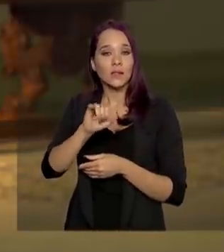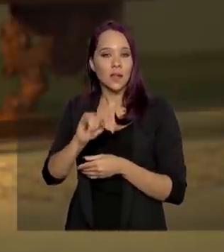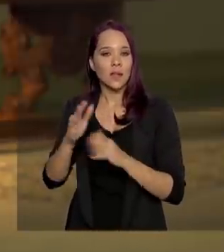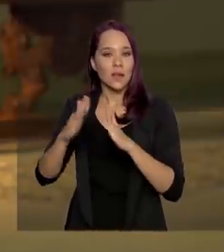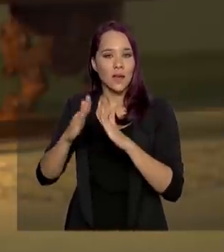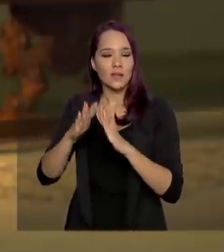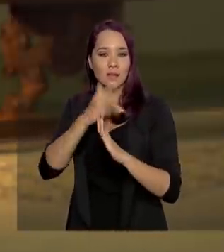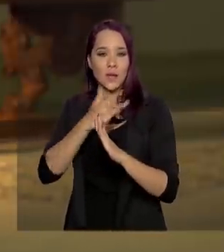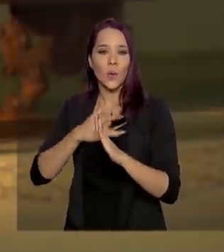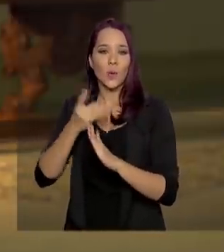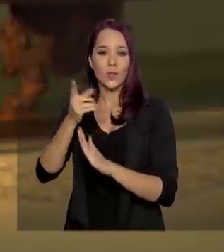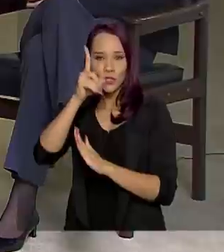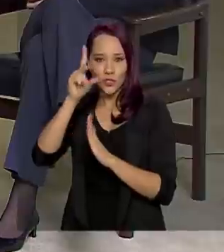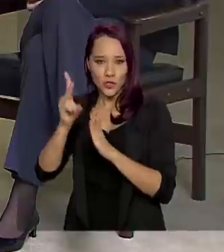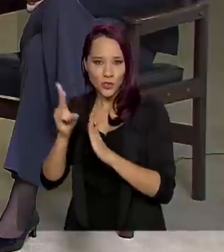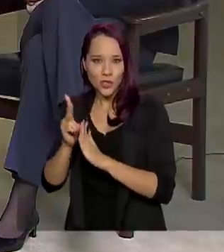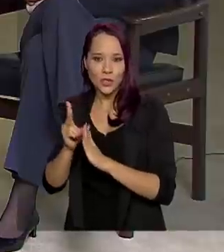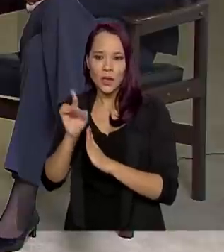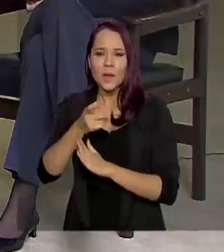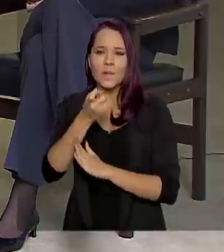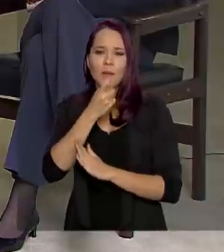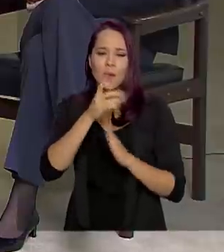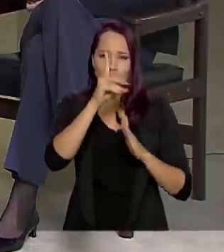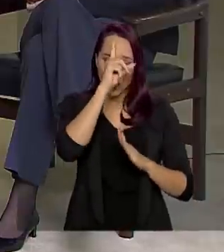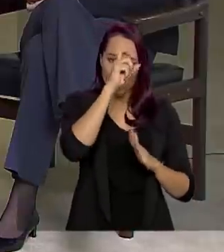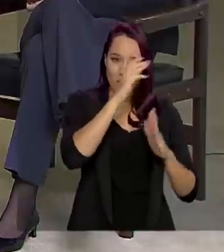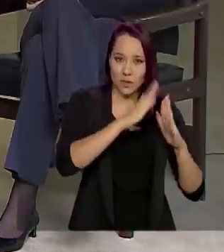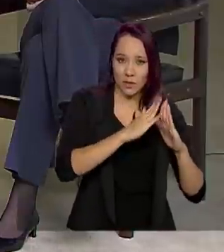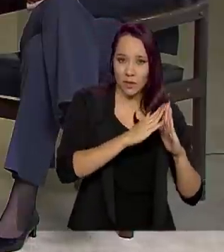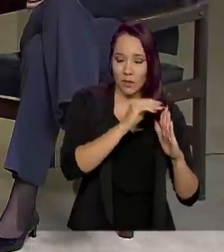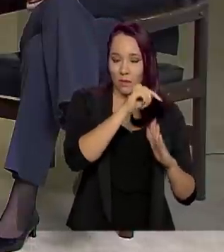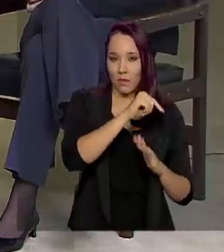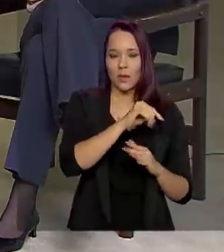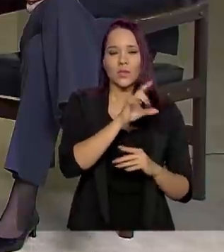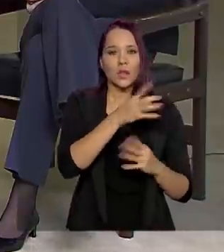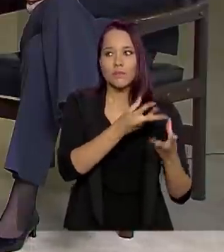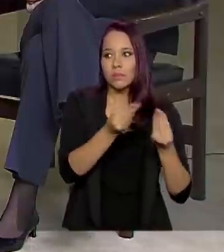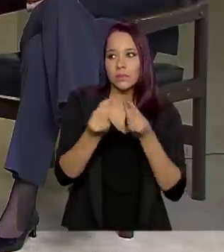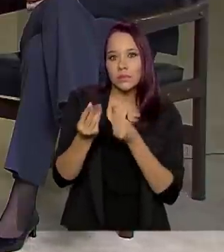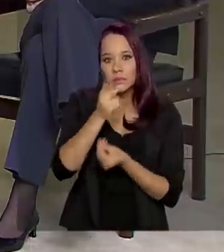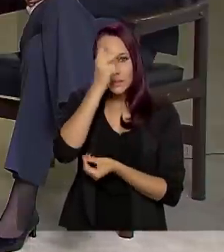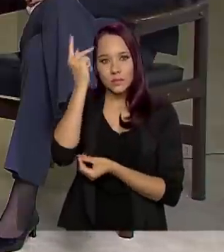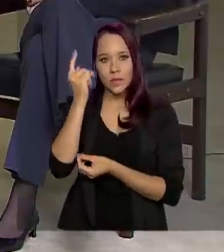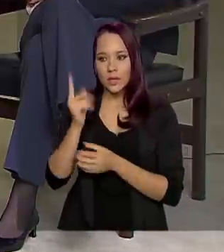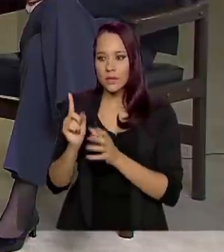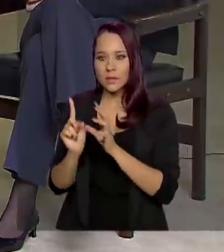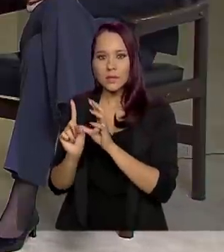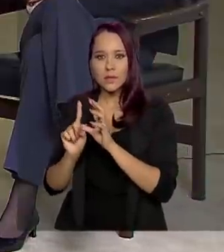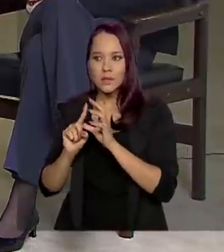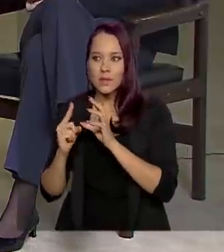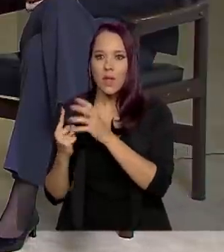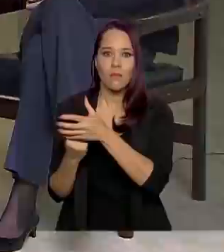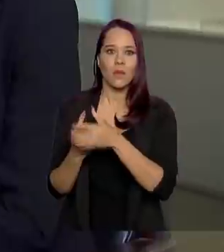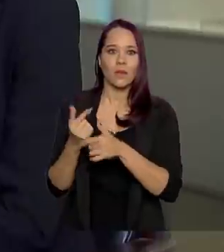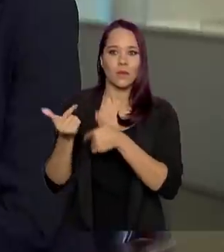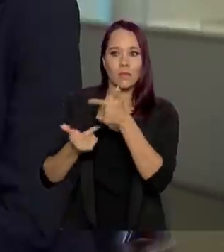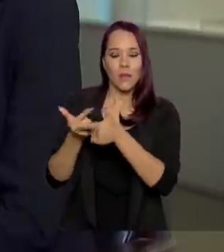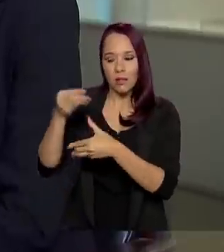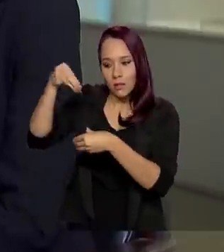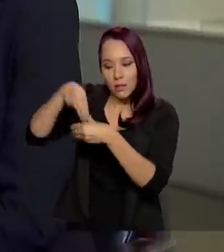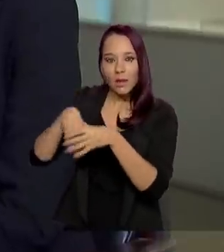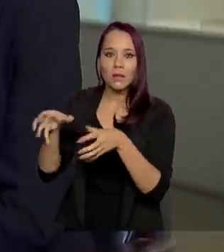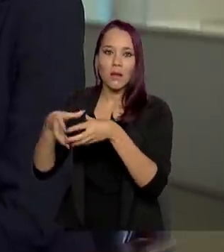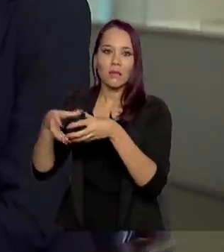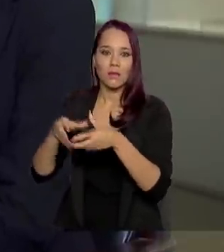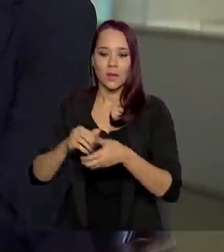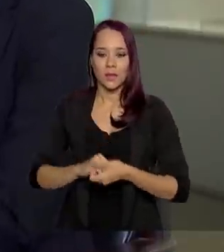fica próxima aos hospitais de referência. Mas, como às vezes são muitas pessoas, esse isolamento, esse trabalho tem que ser feito na própria aldeia. Tá